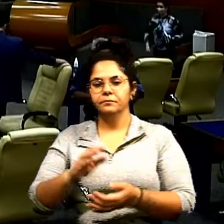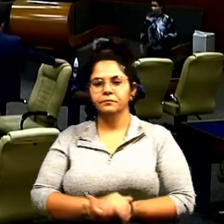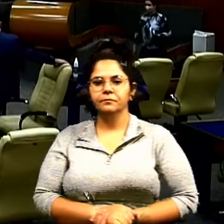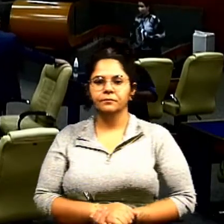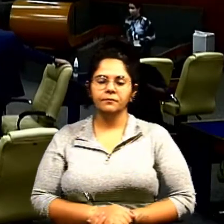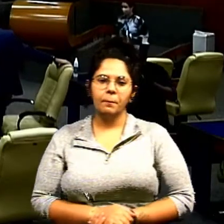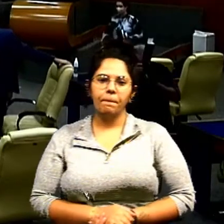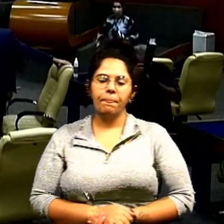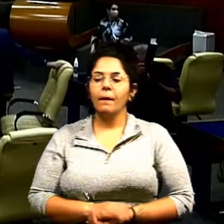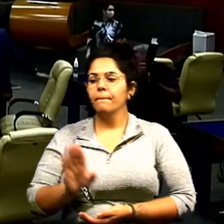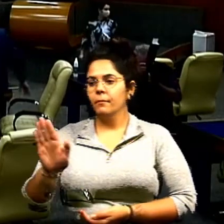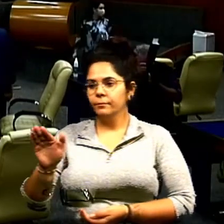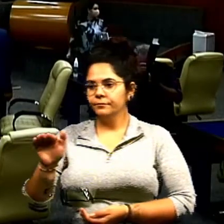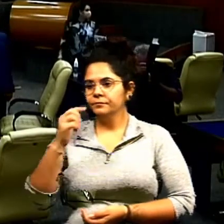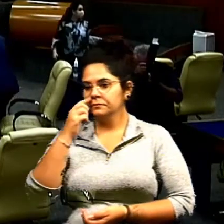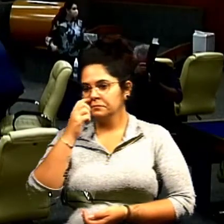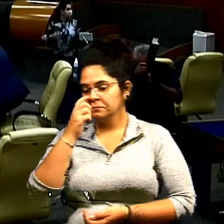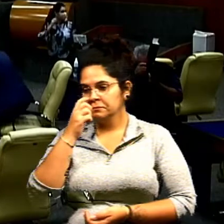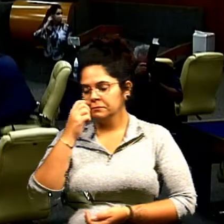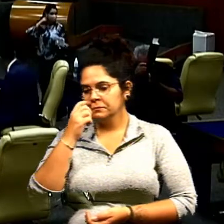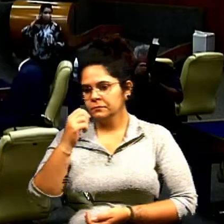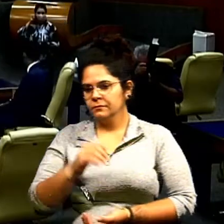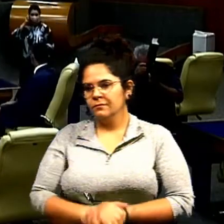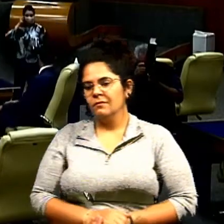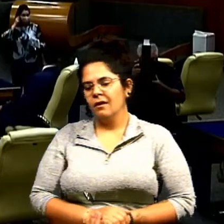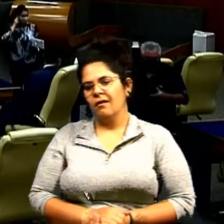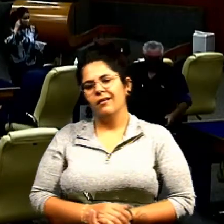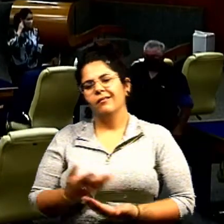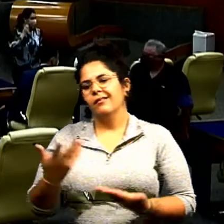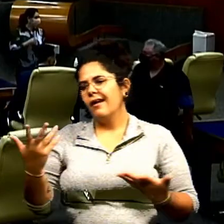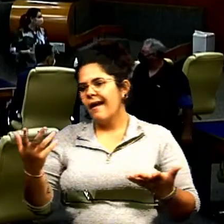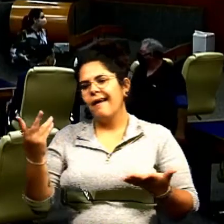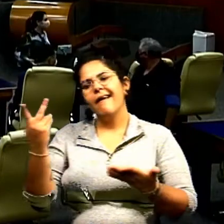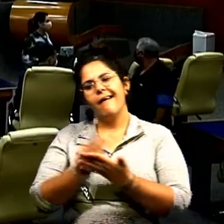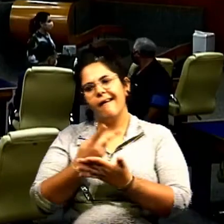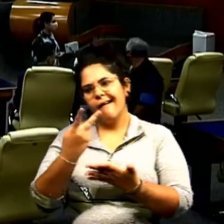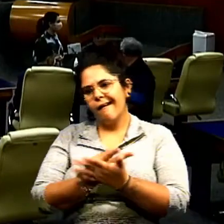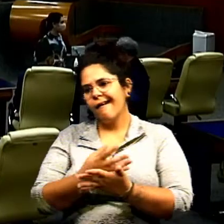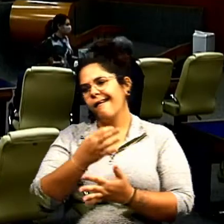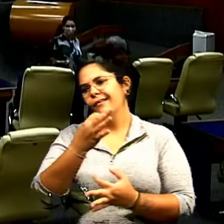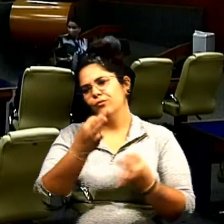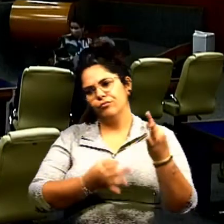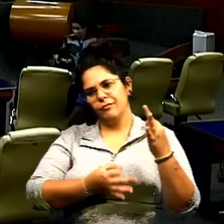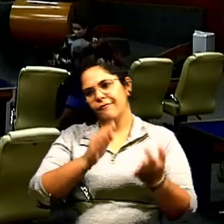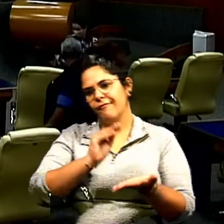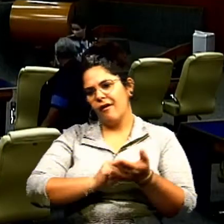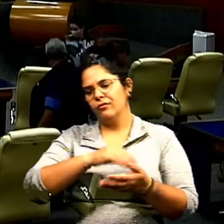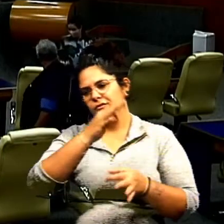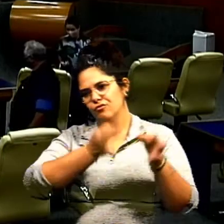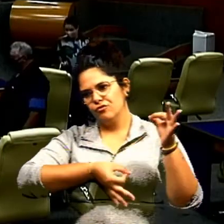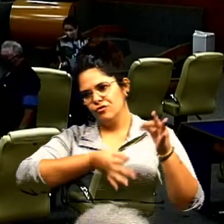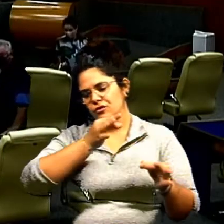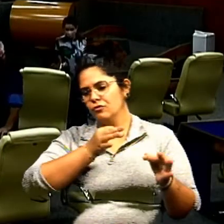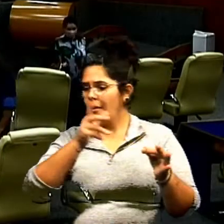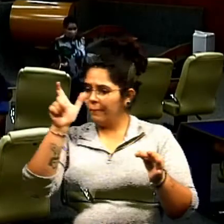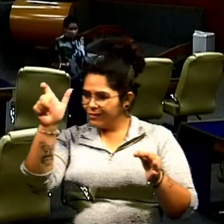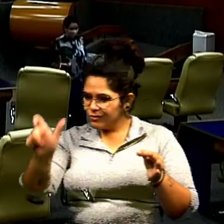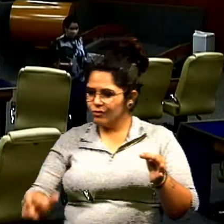aqui de mesa. Paulo, não cometa essa injustiça com uma pessoa tão nobre, uma pessoa tão